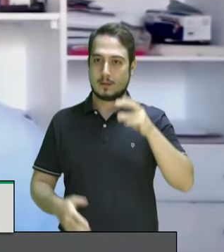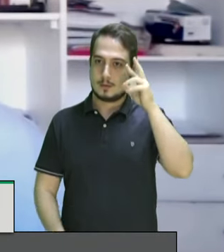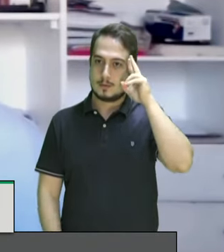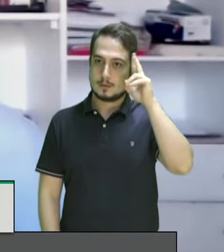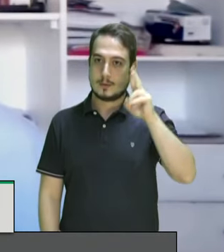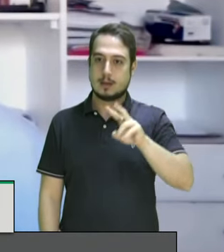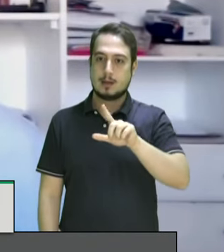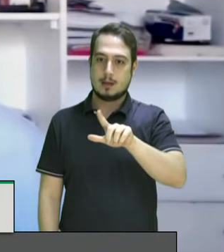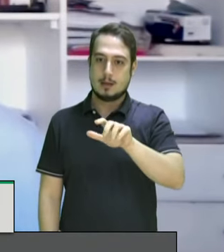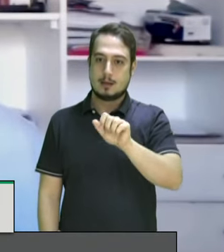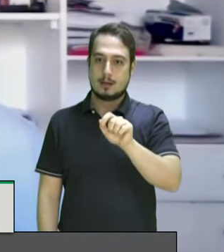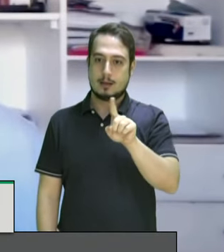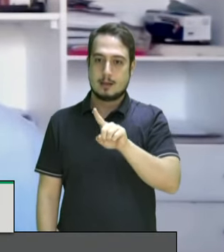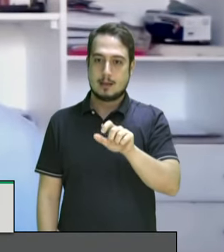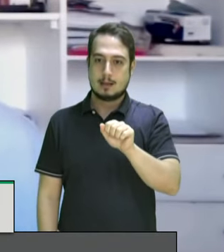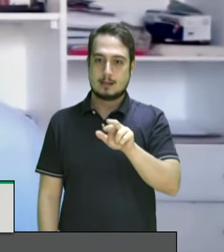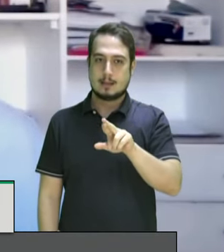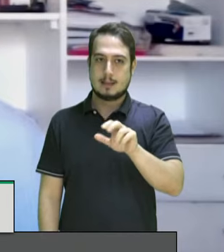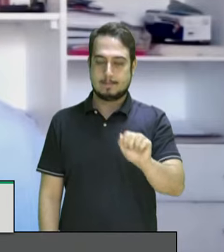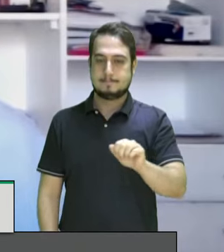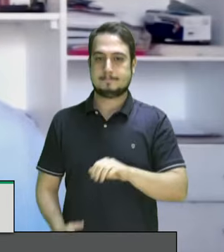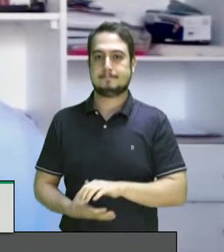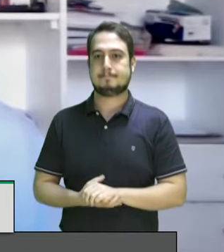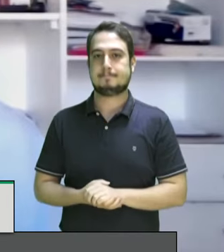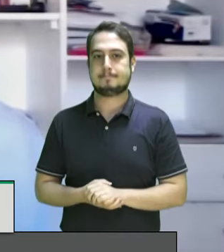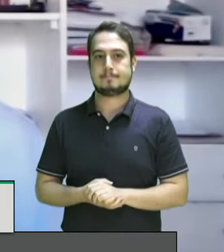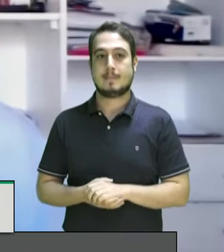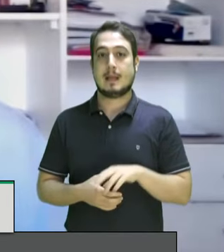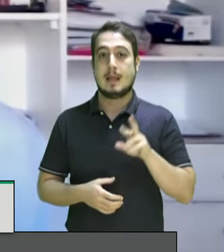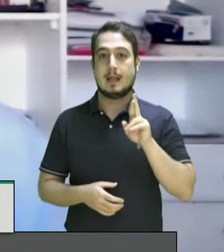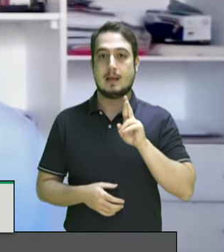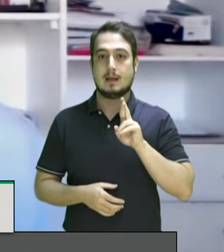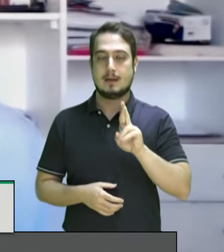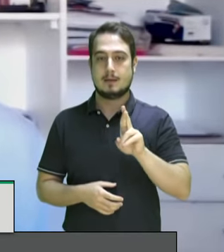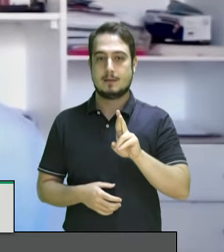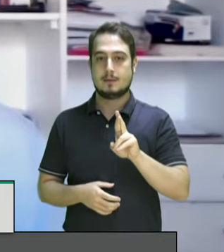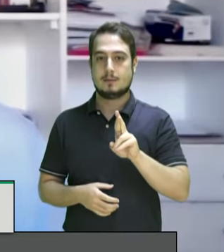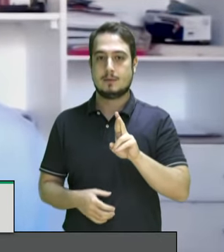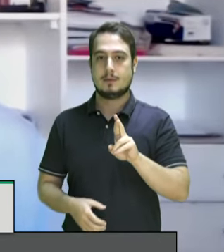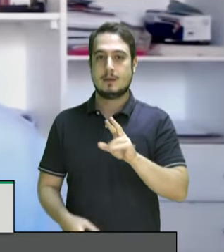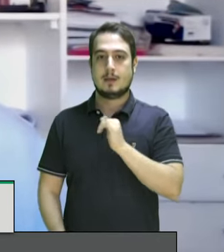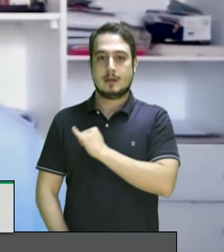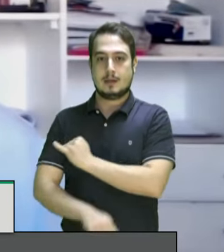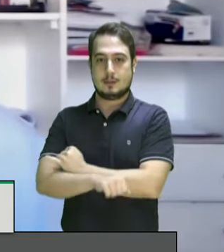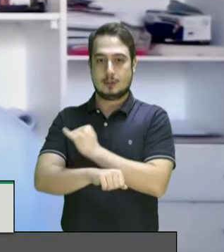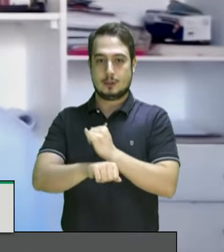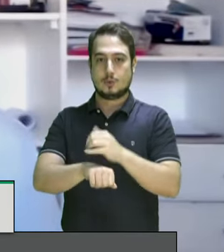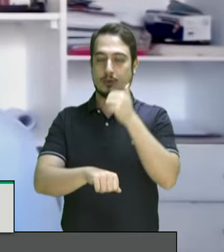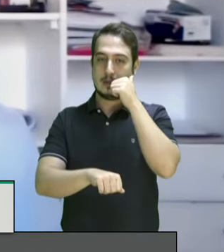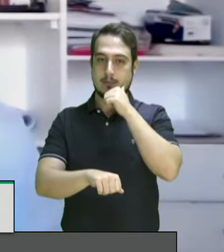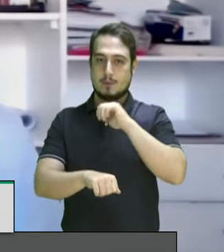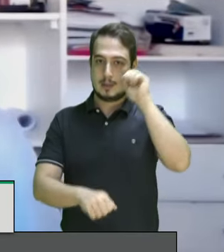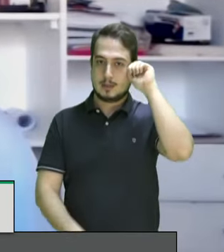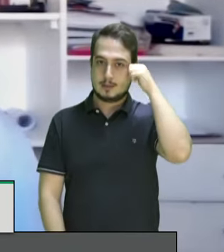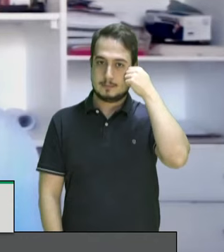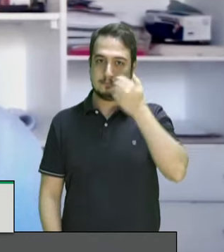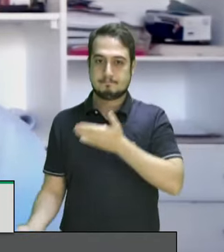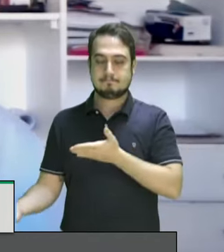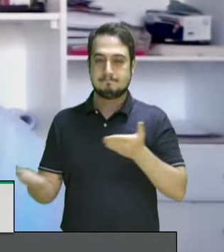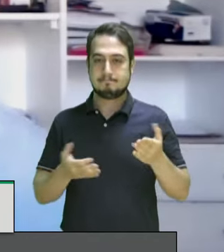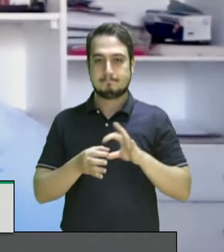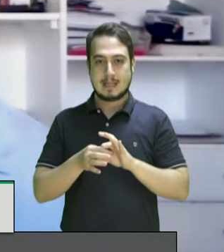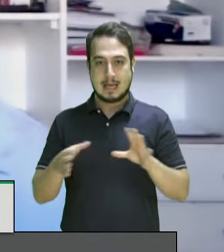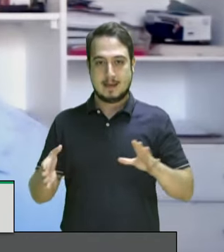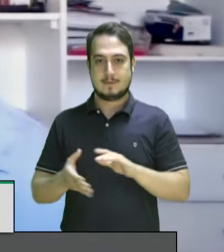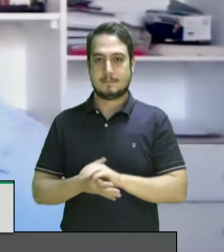Carvalho Lázara Carvalho representante do GL10 Instituto da Mulher Negra com a senhora a palavra